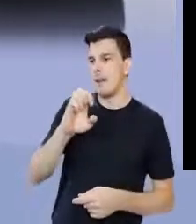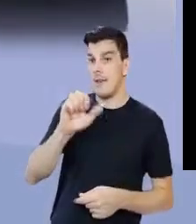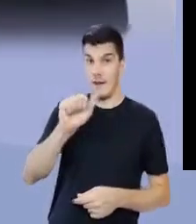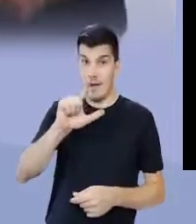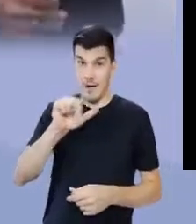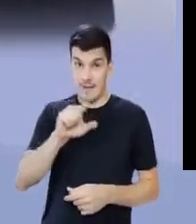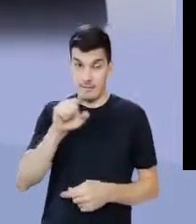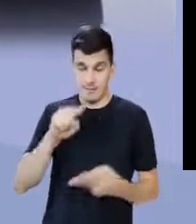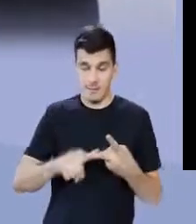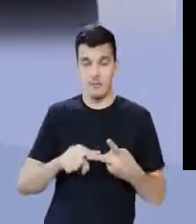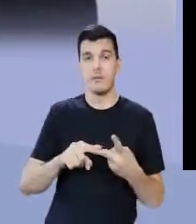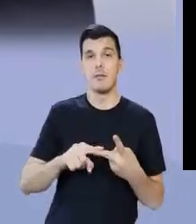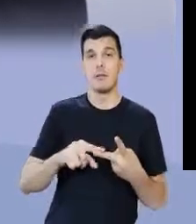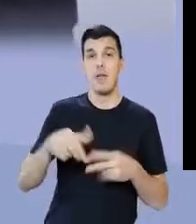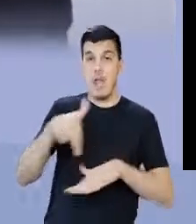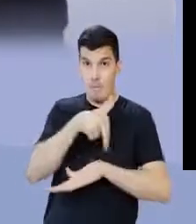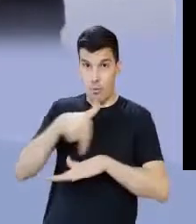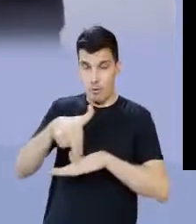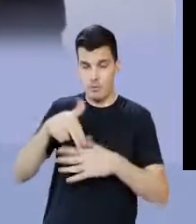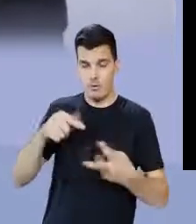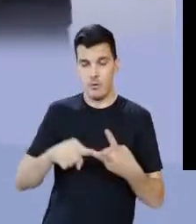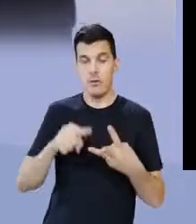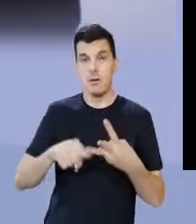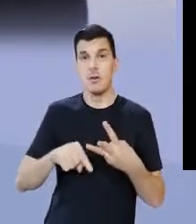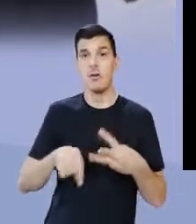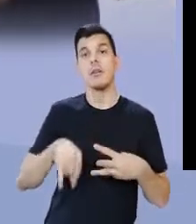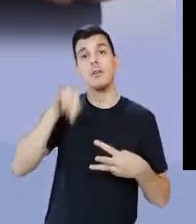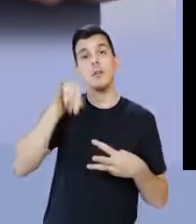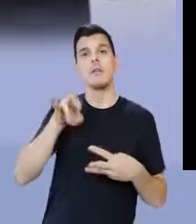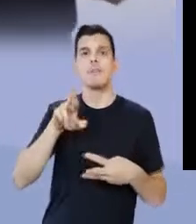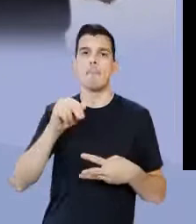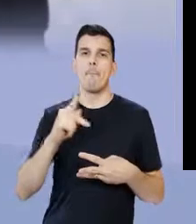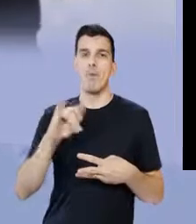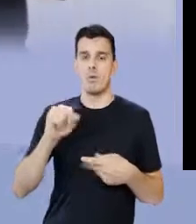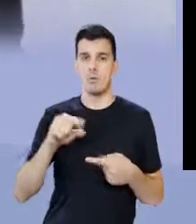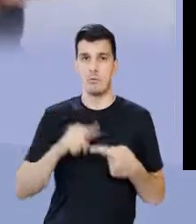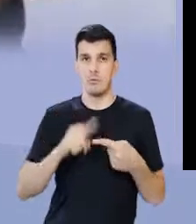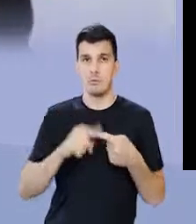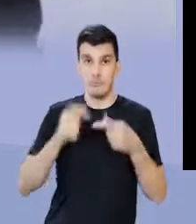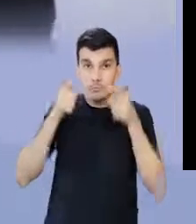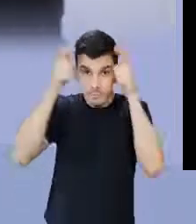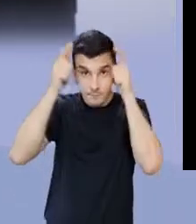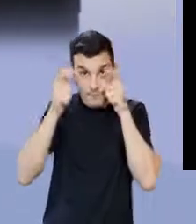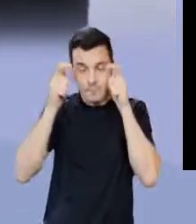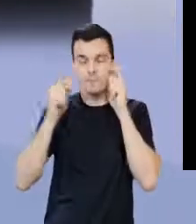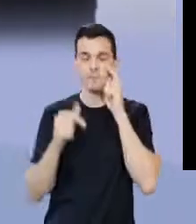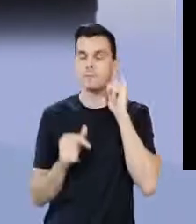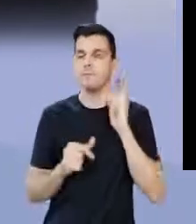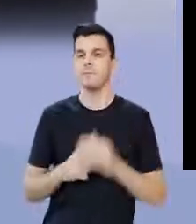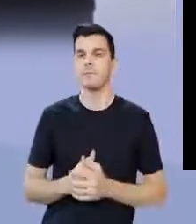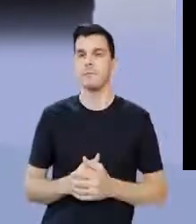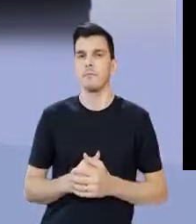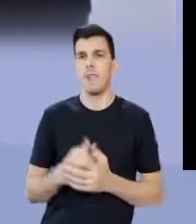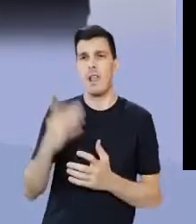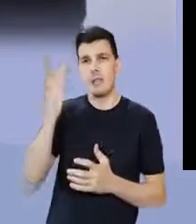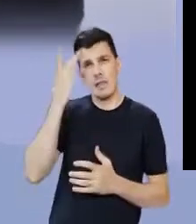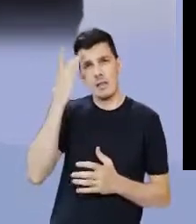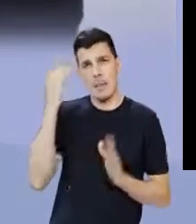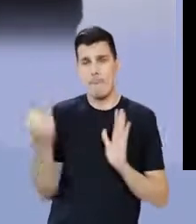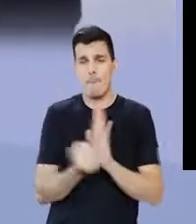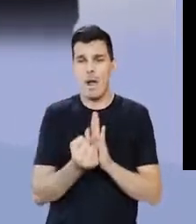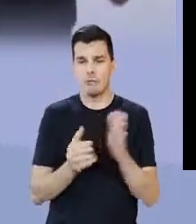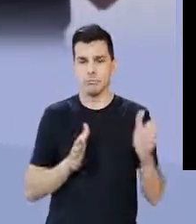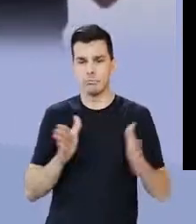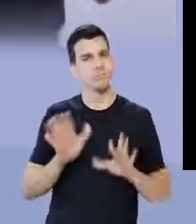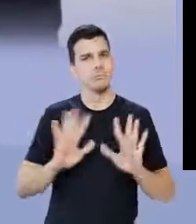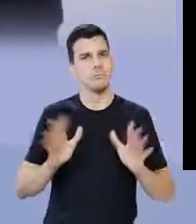realeza, eu tenho a república e tenho o império. A realeza, meu aluno, acompanha comigo aí. Sem decorar a data. Até porque as